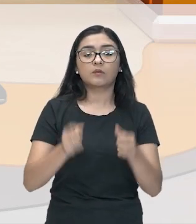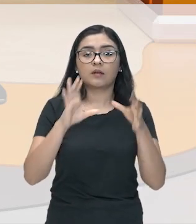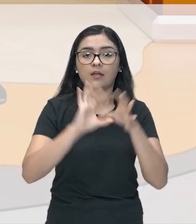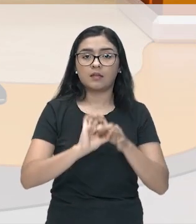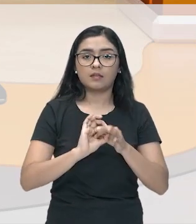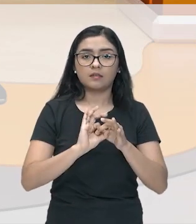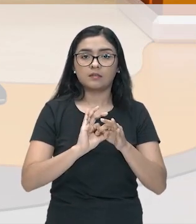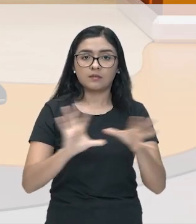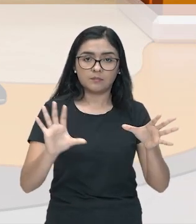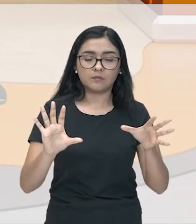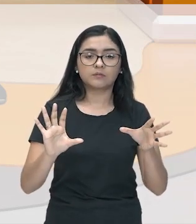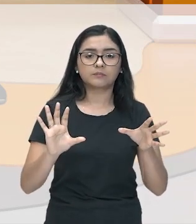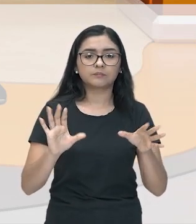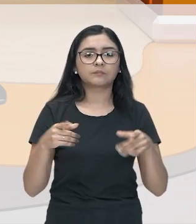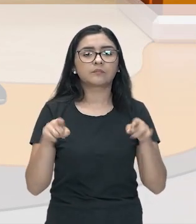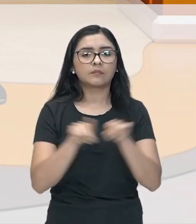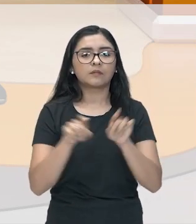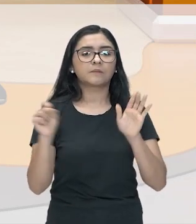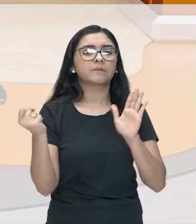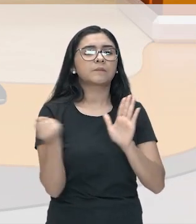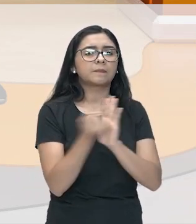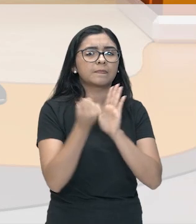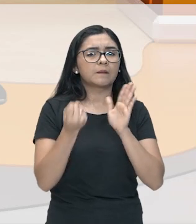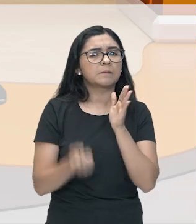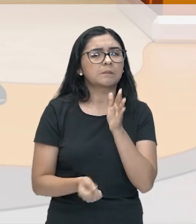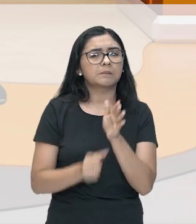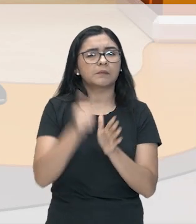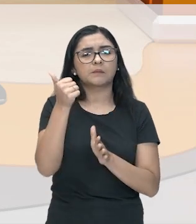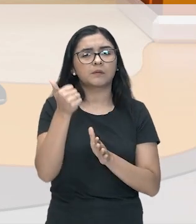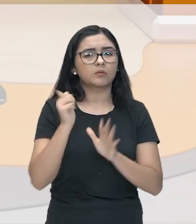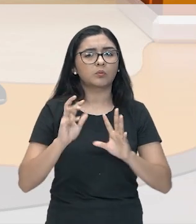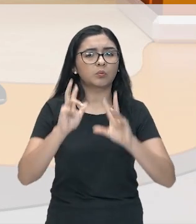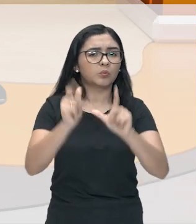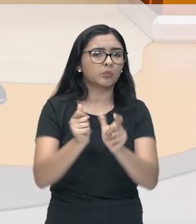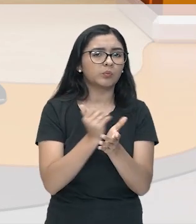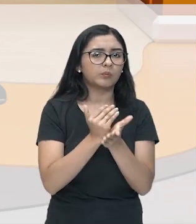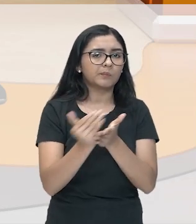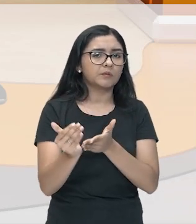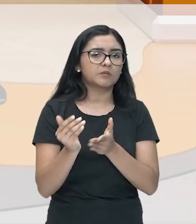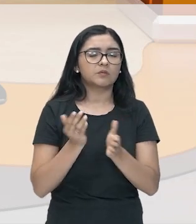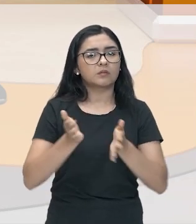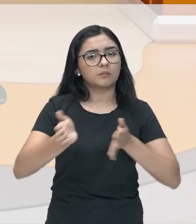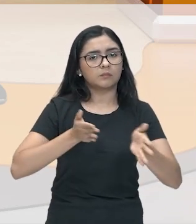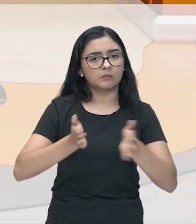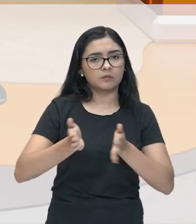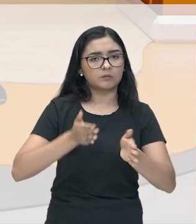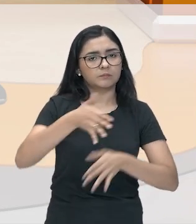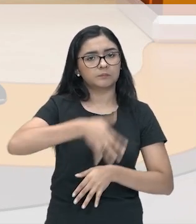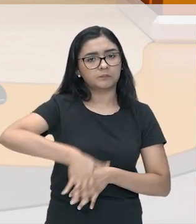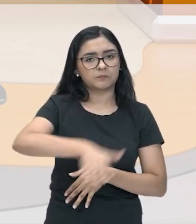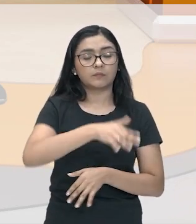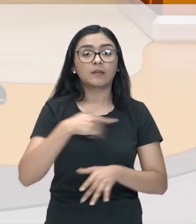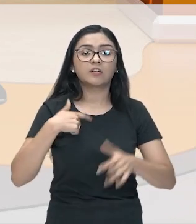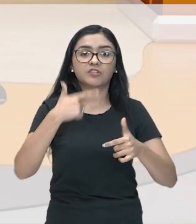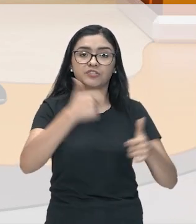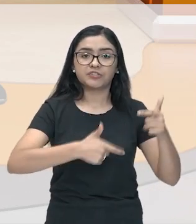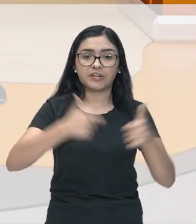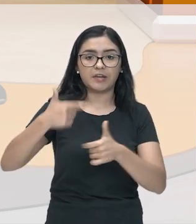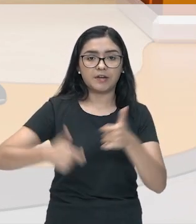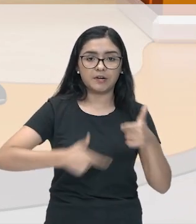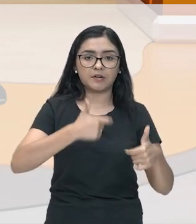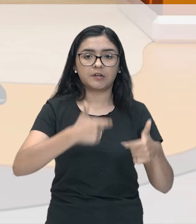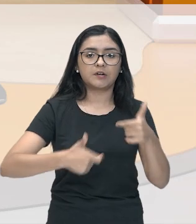defendem que o marco inicial, quando tudo começou ali na região, foram as guerras médicas.